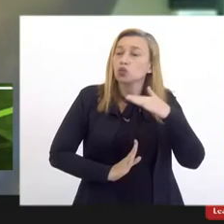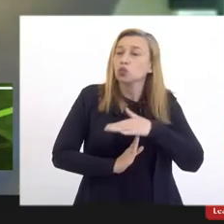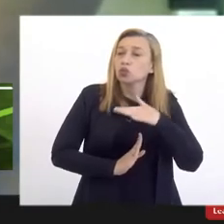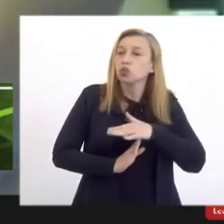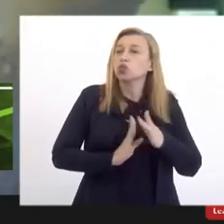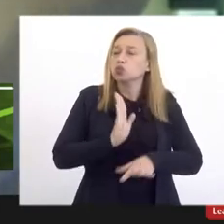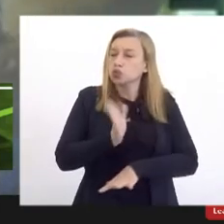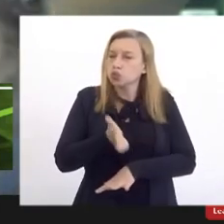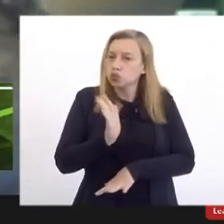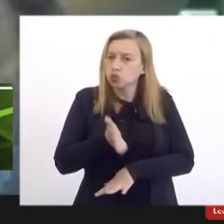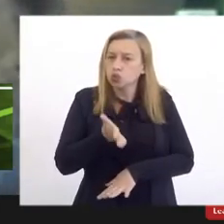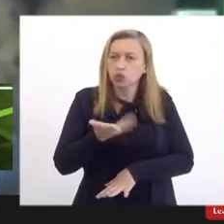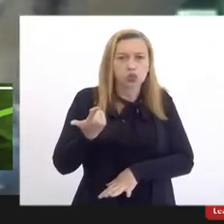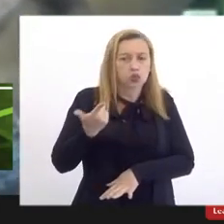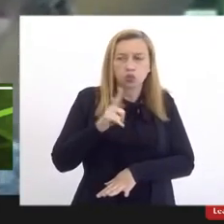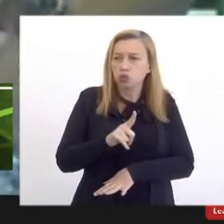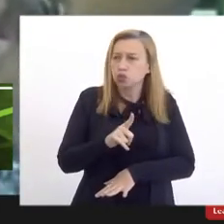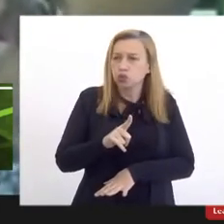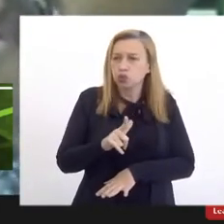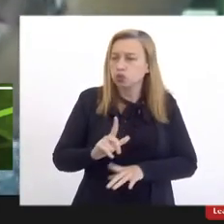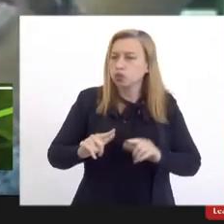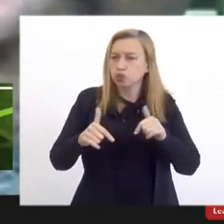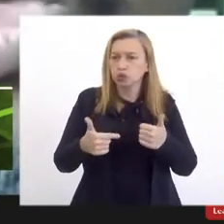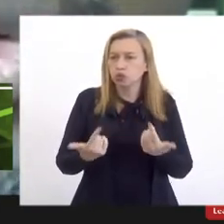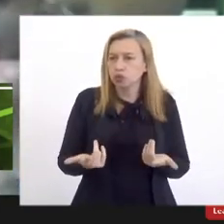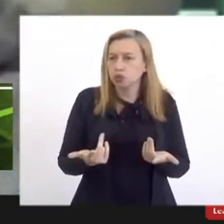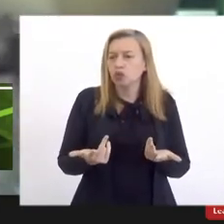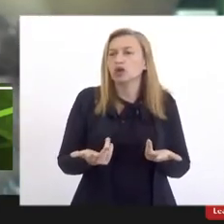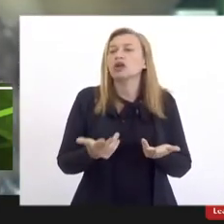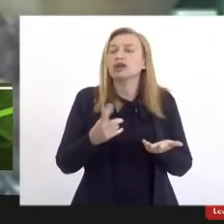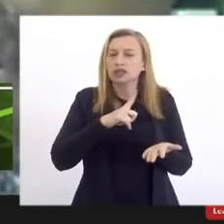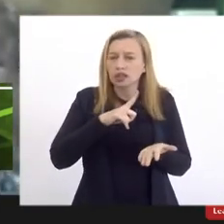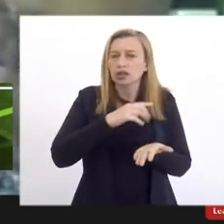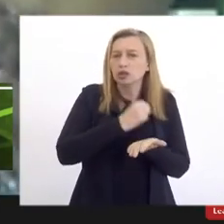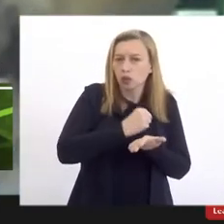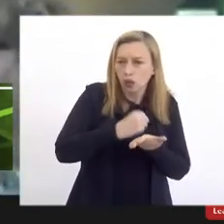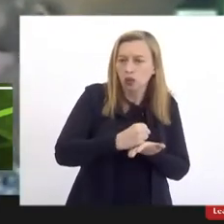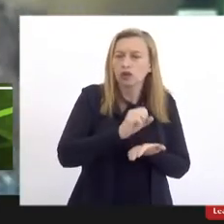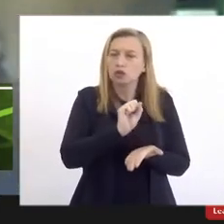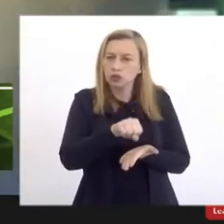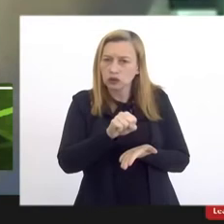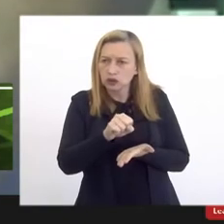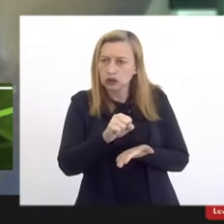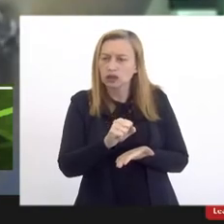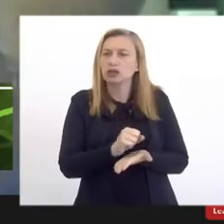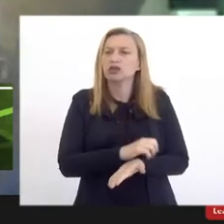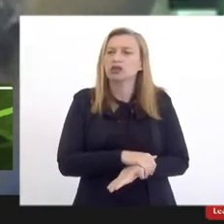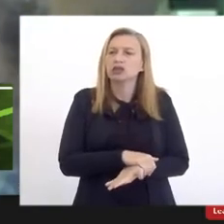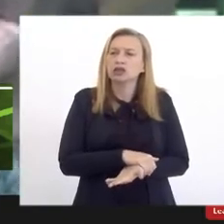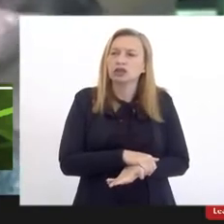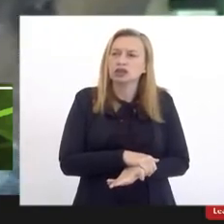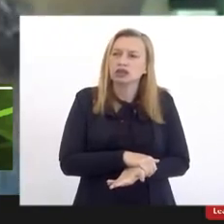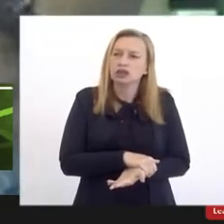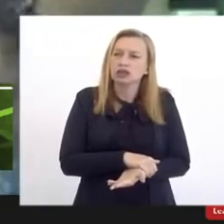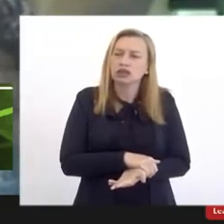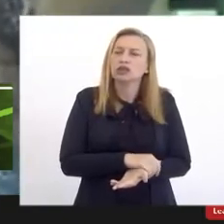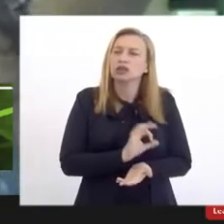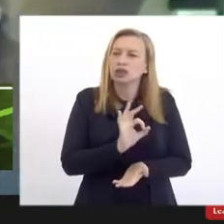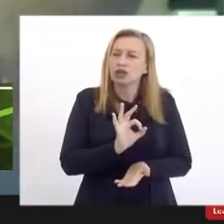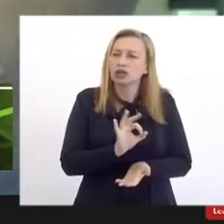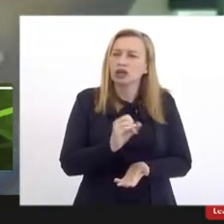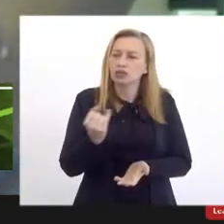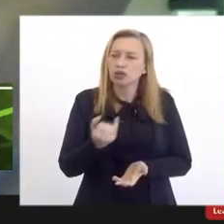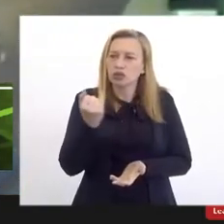conseguimos investir mais do que nós gastamos hoje. Temos contratos, marcos, limpeza, segurança, que são necessários ter,